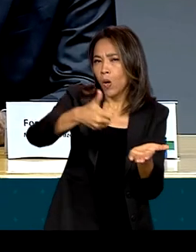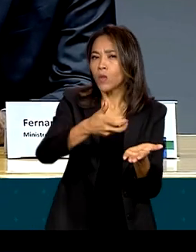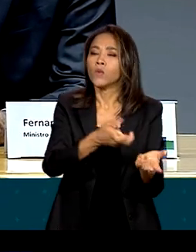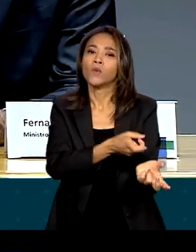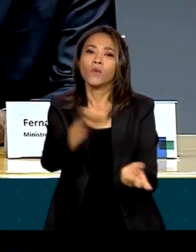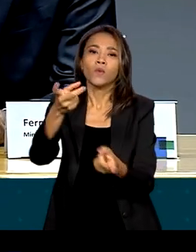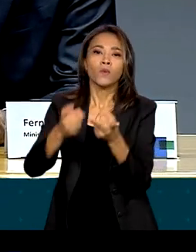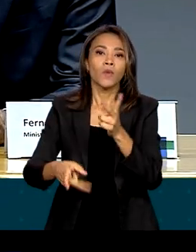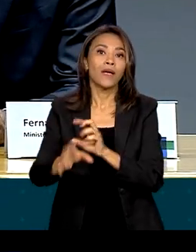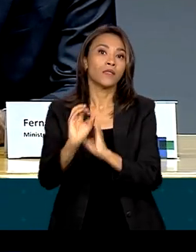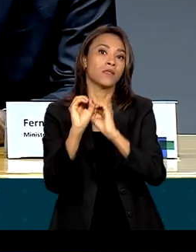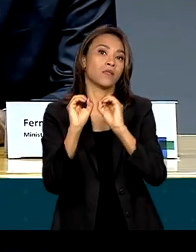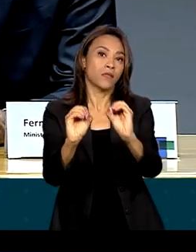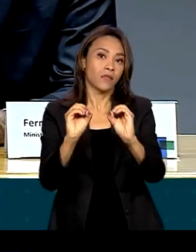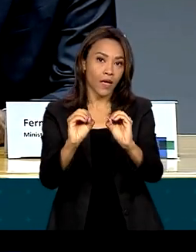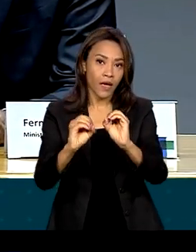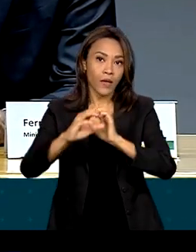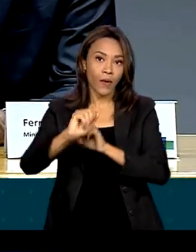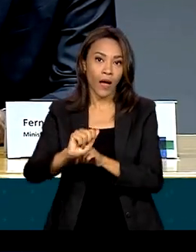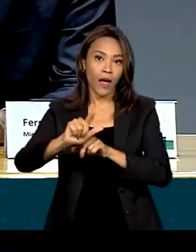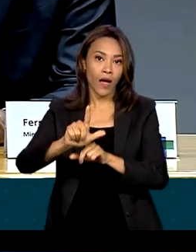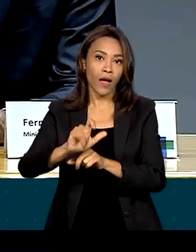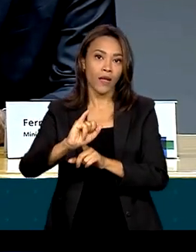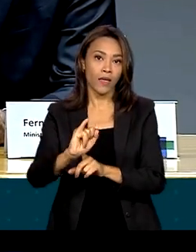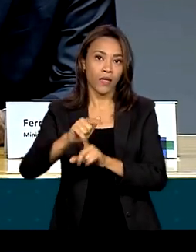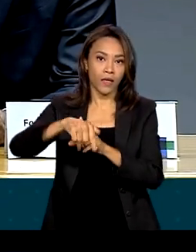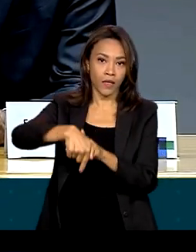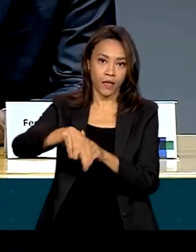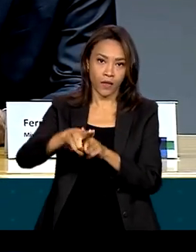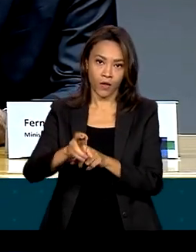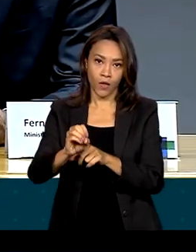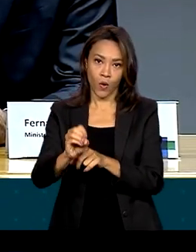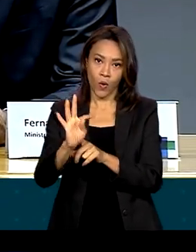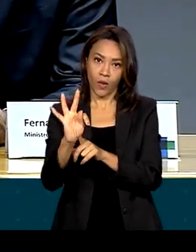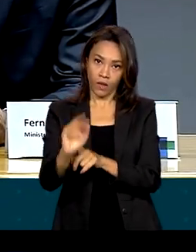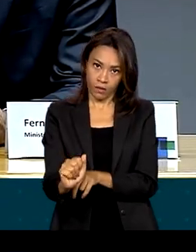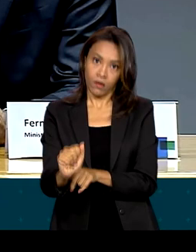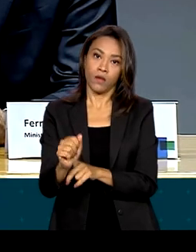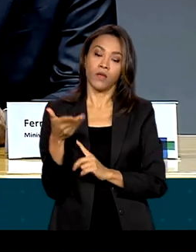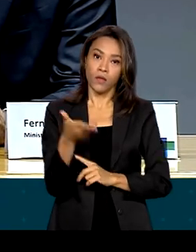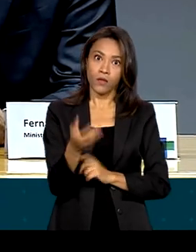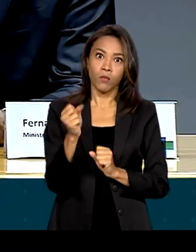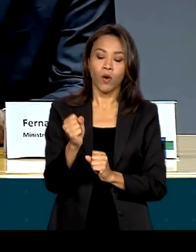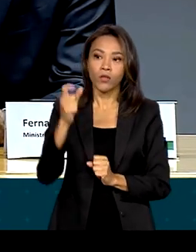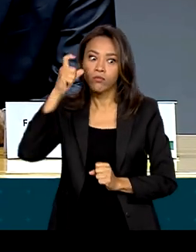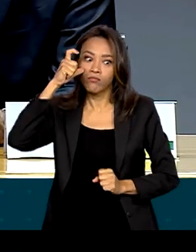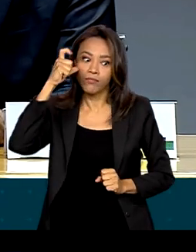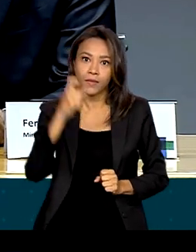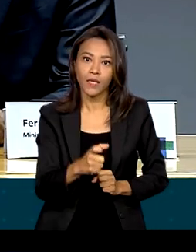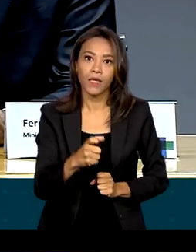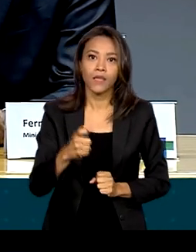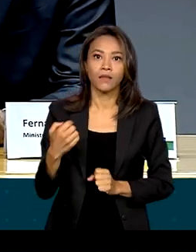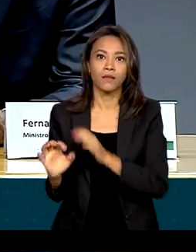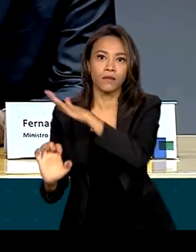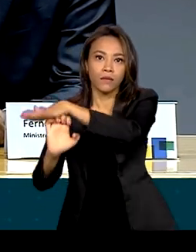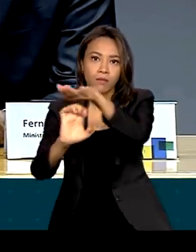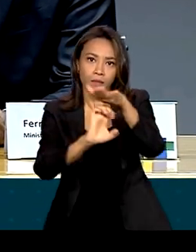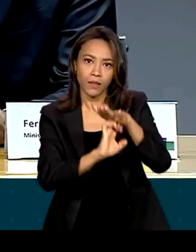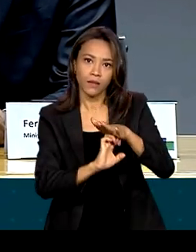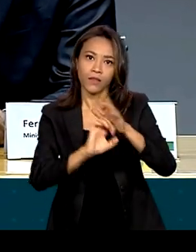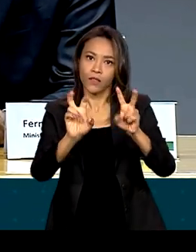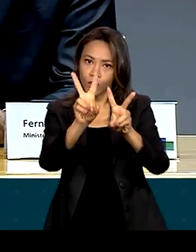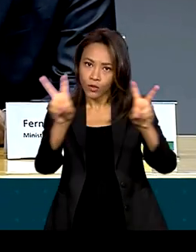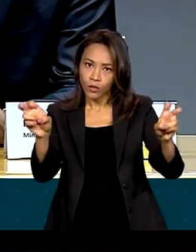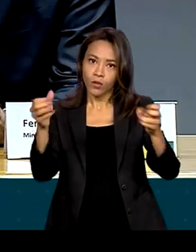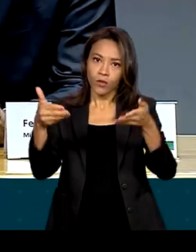alíquota zero. Então, isso pode despertar agora também o interesse de investimentos maiores no refino,